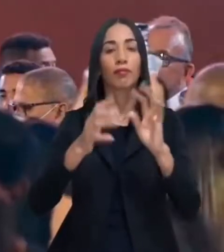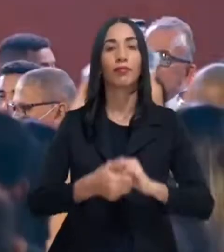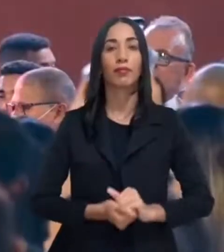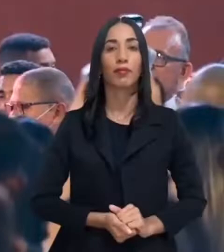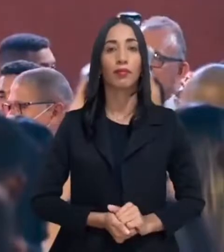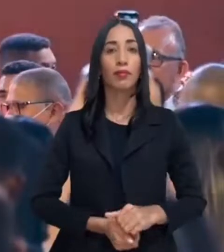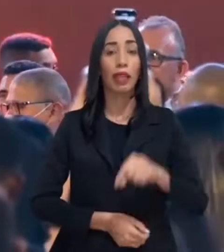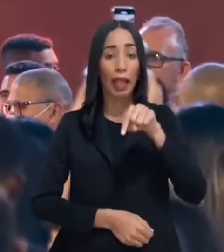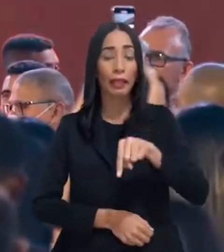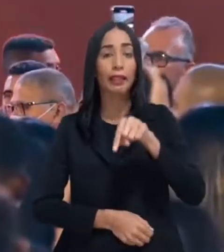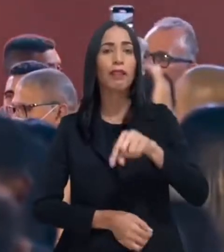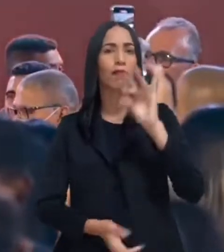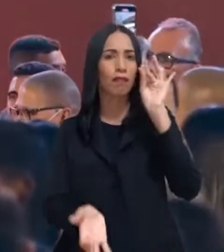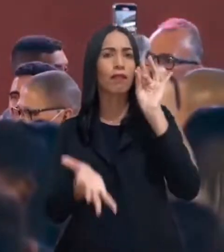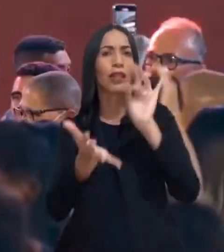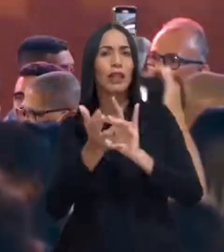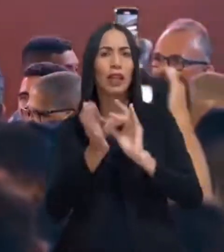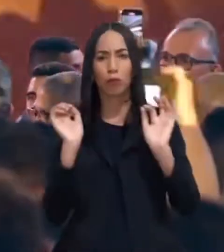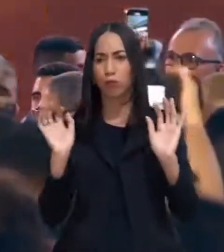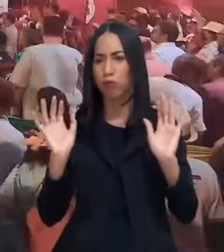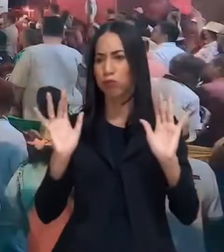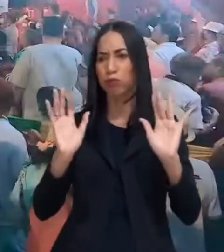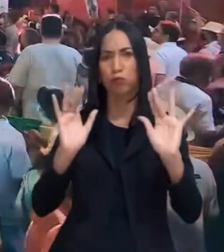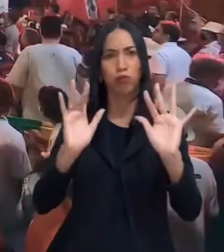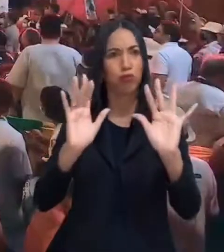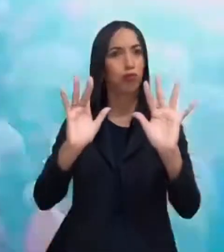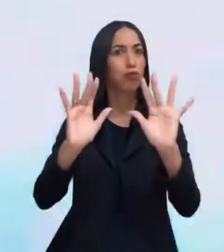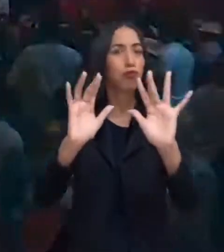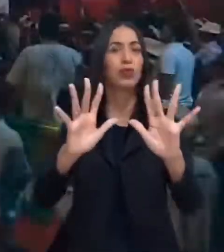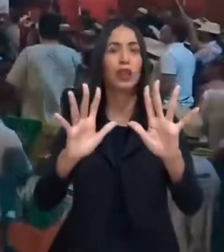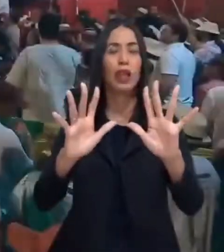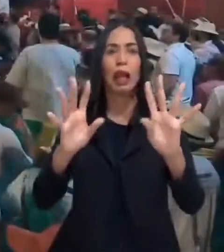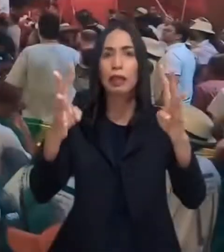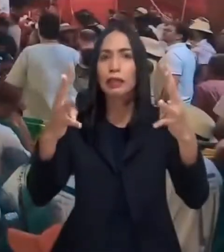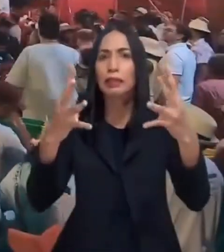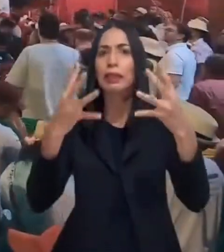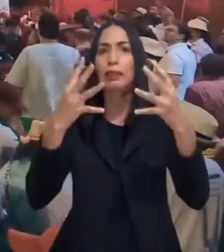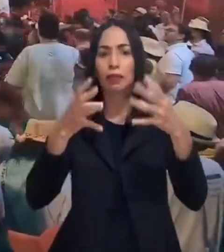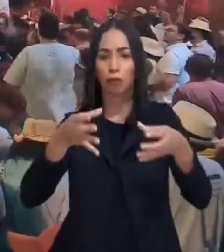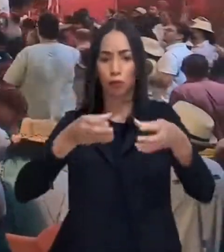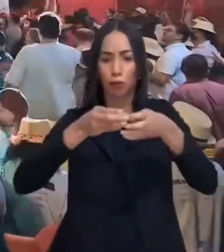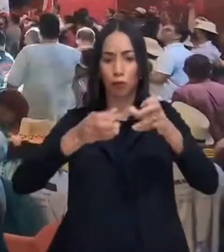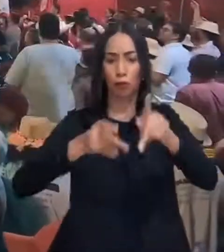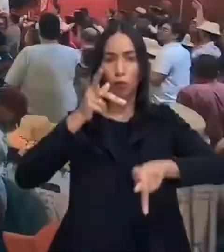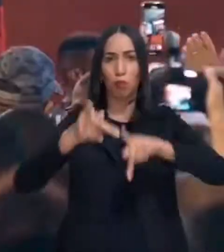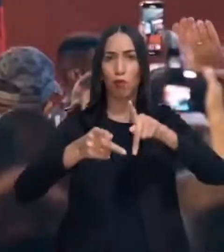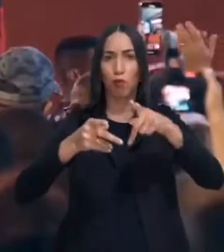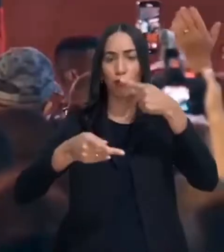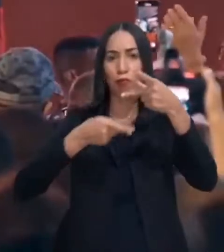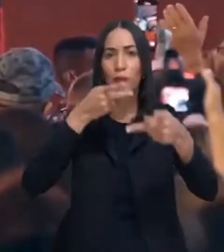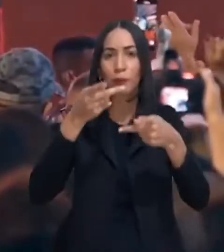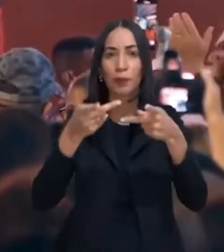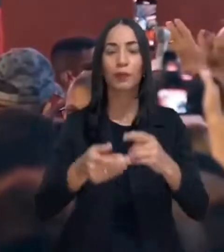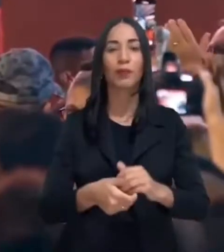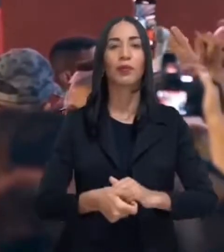E aqui é uma verdadeira multidão que veio ouvir o time do povo.